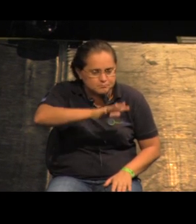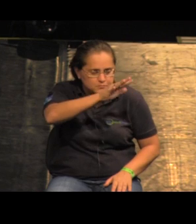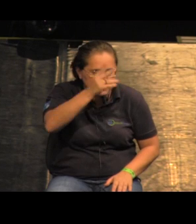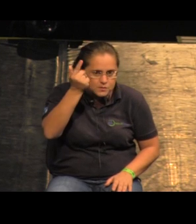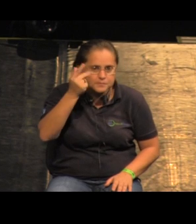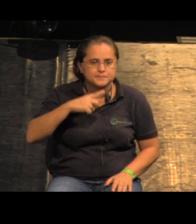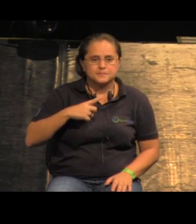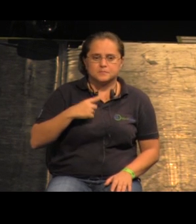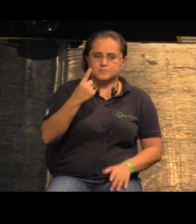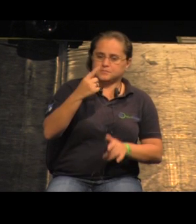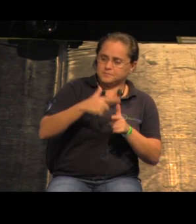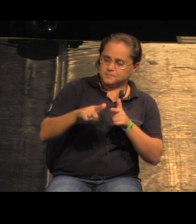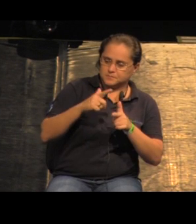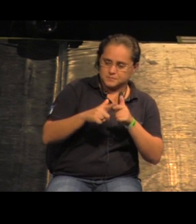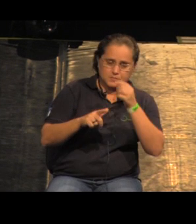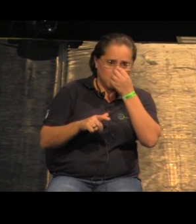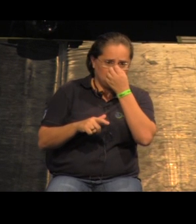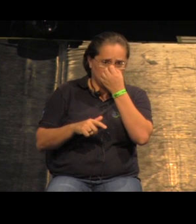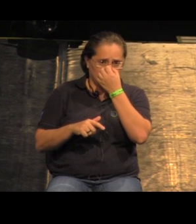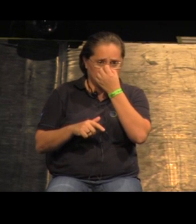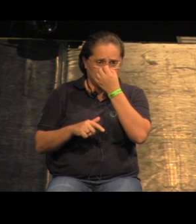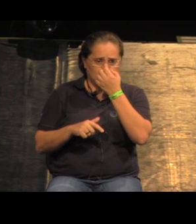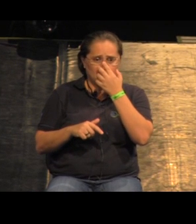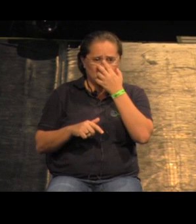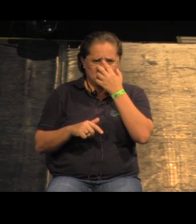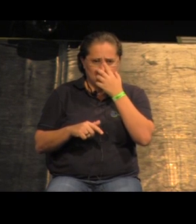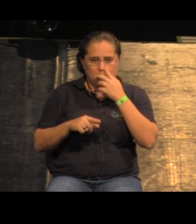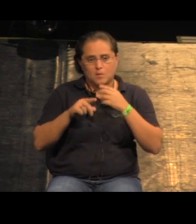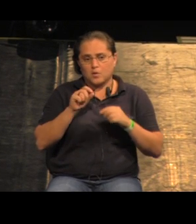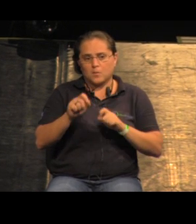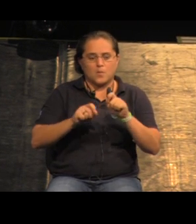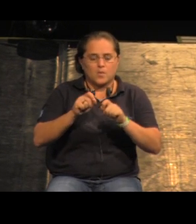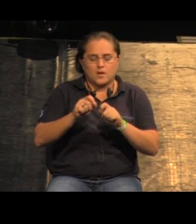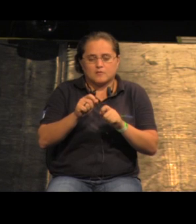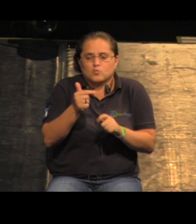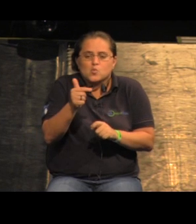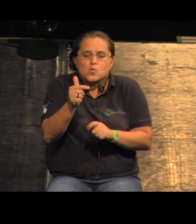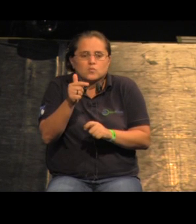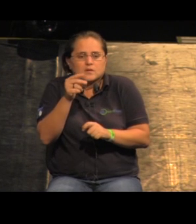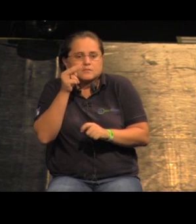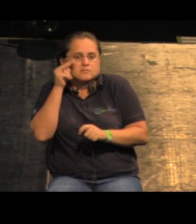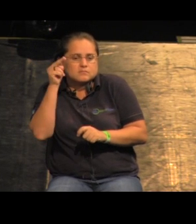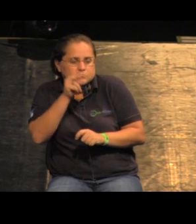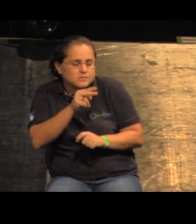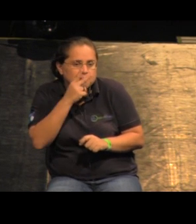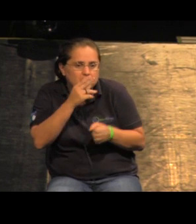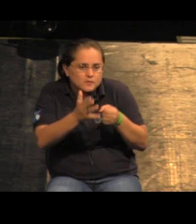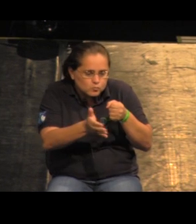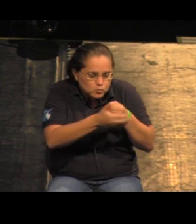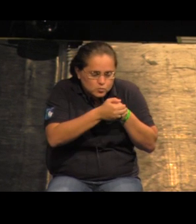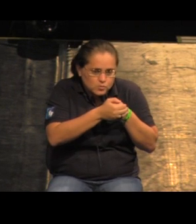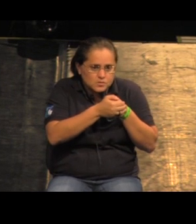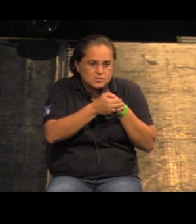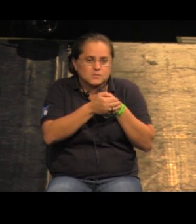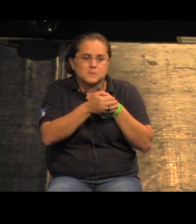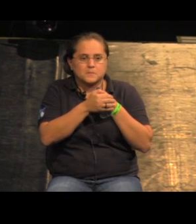existe um problema de assentamento humano crescente e que, por outro lado, não tem visibilidade nenhuma, ele fica literalmente escondido